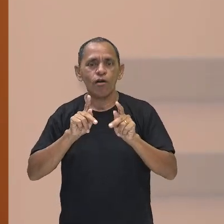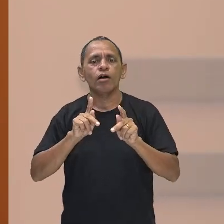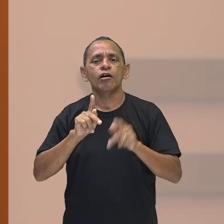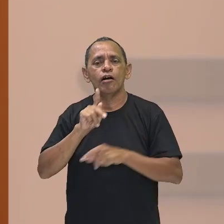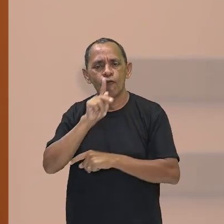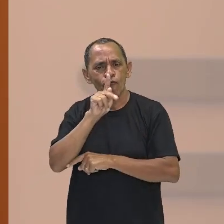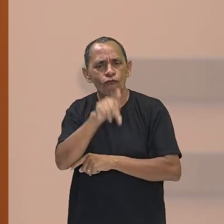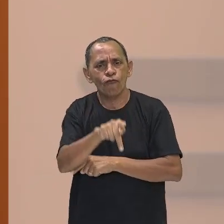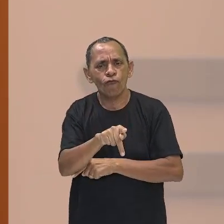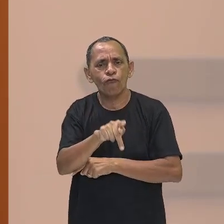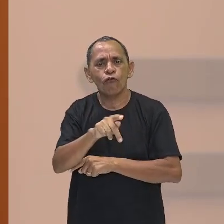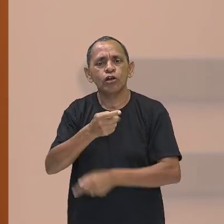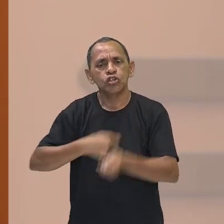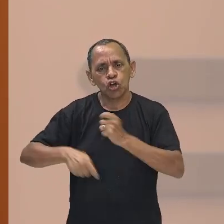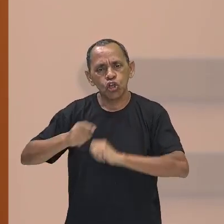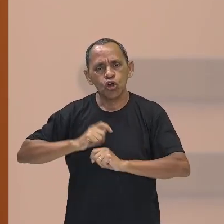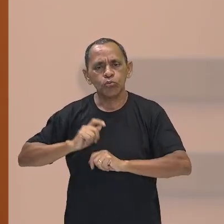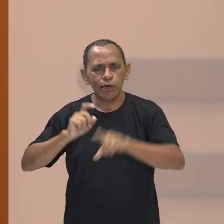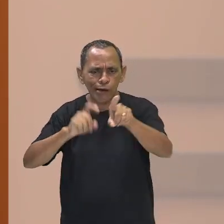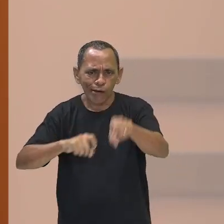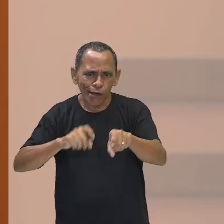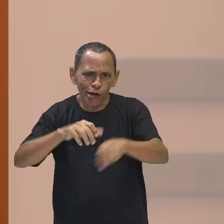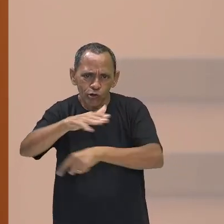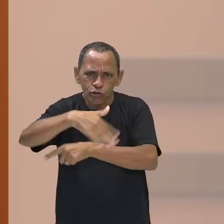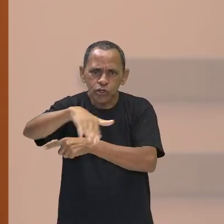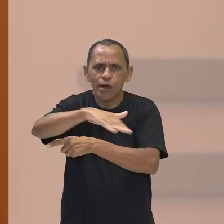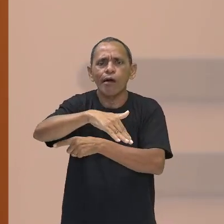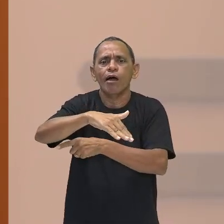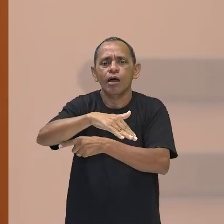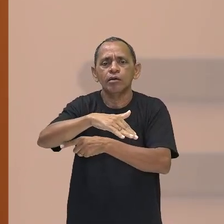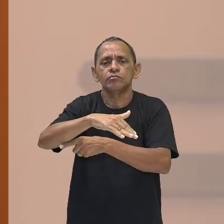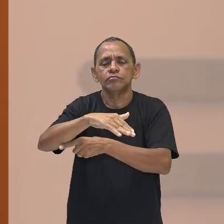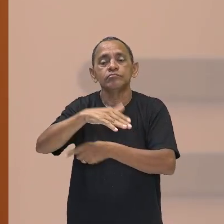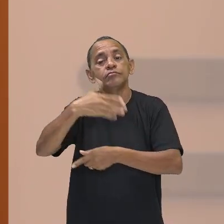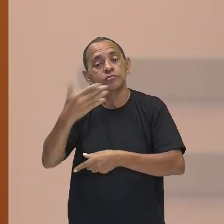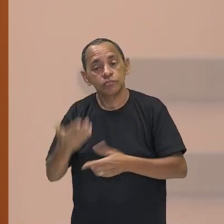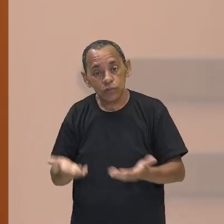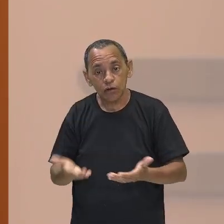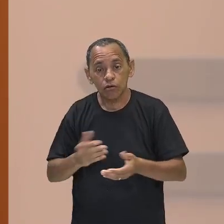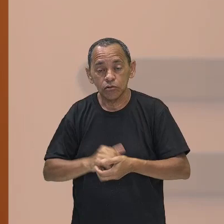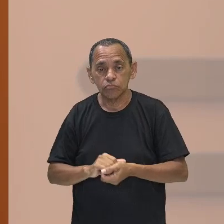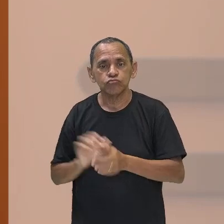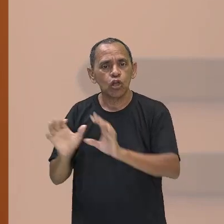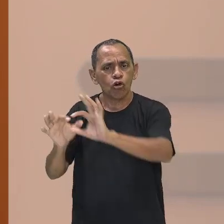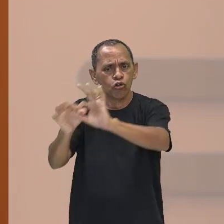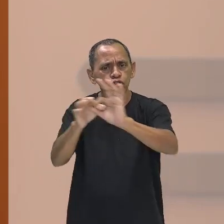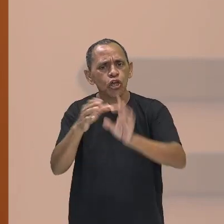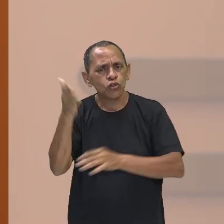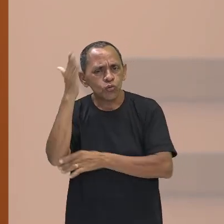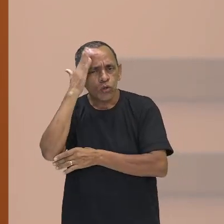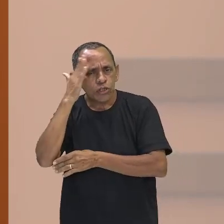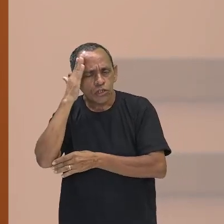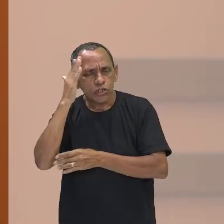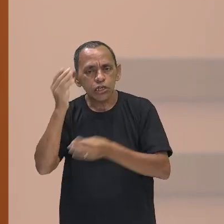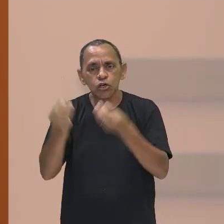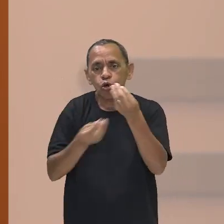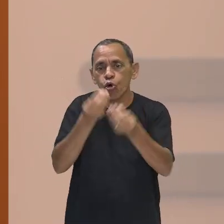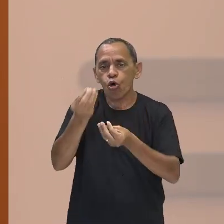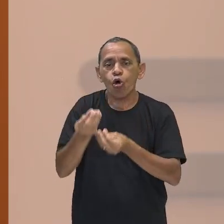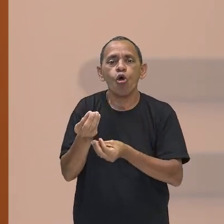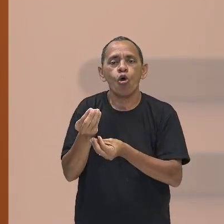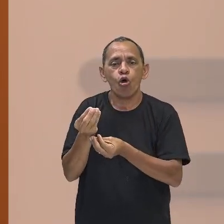na zona rural. Então, é nesse contexto todo que a gente vai entender a sociologia de